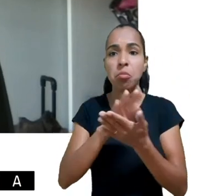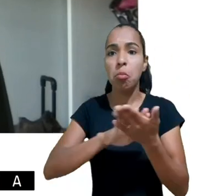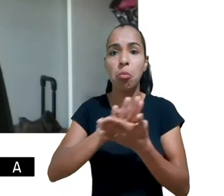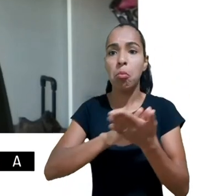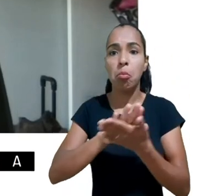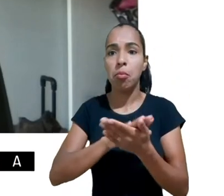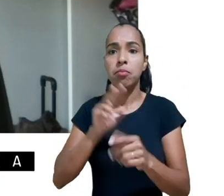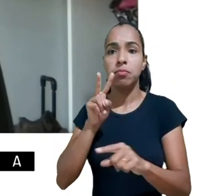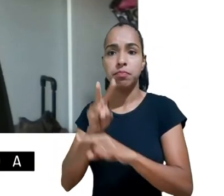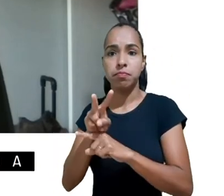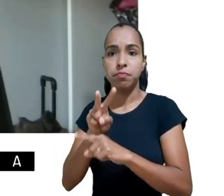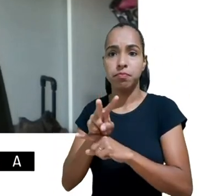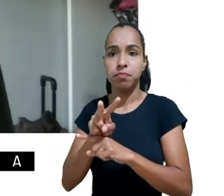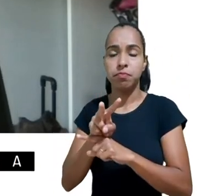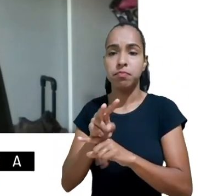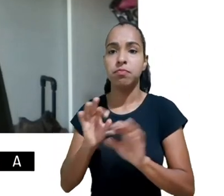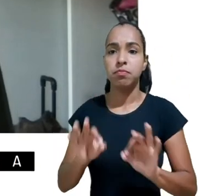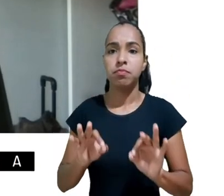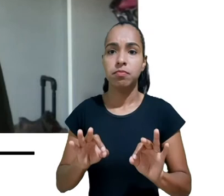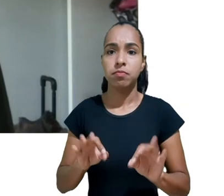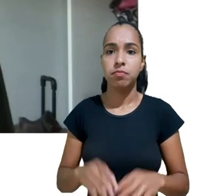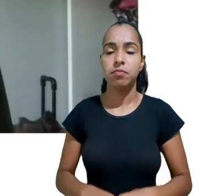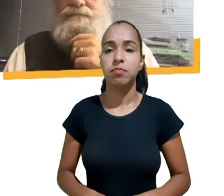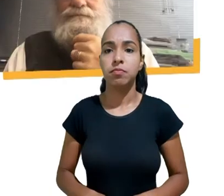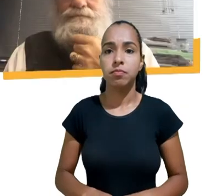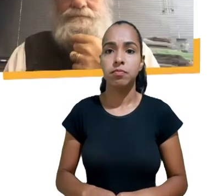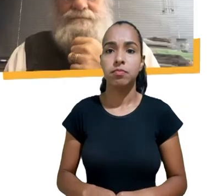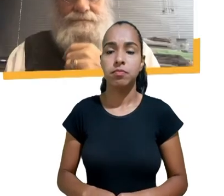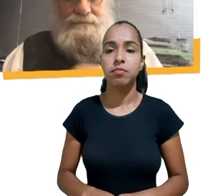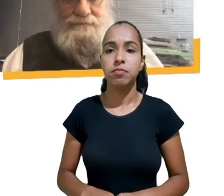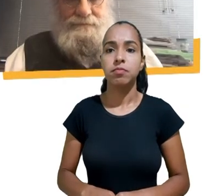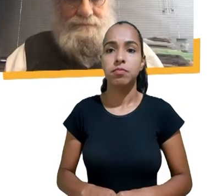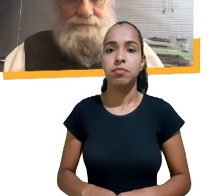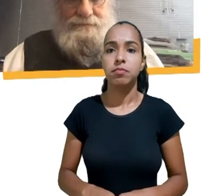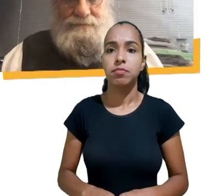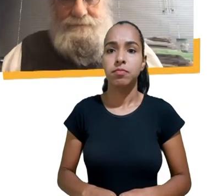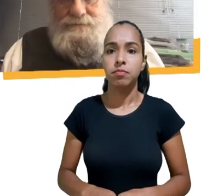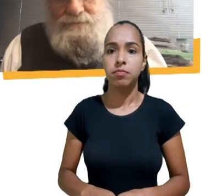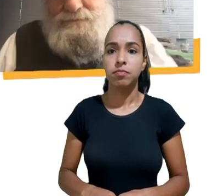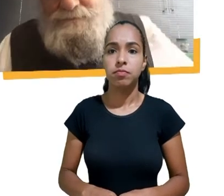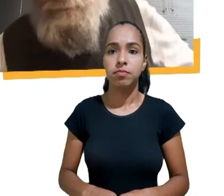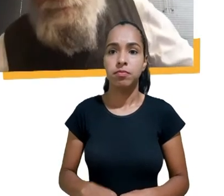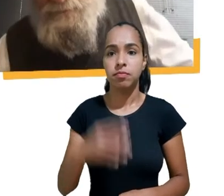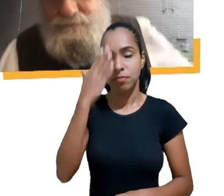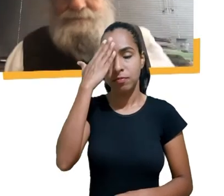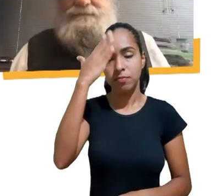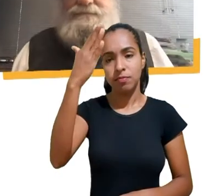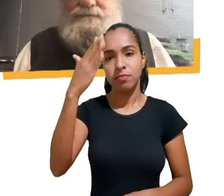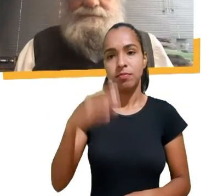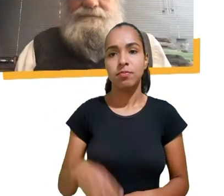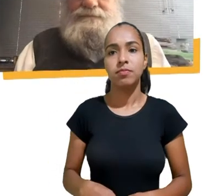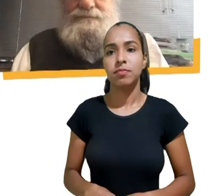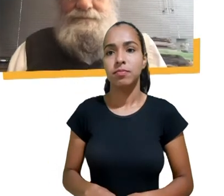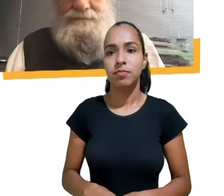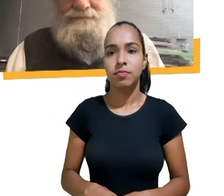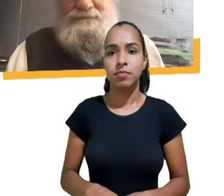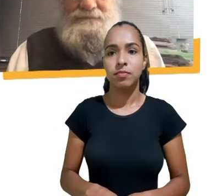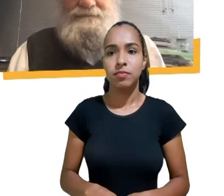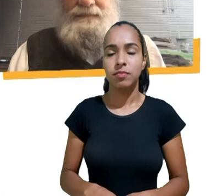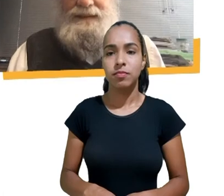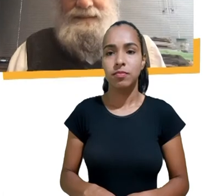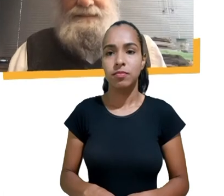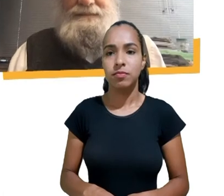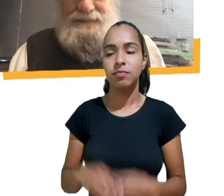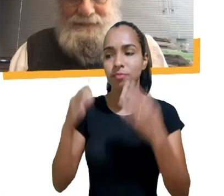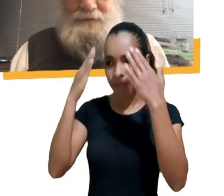interdisciplinares eu acho que eu vou encerrar com isso obrigada obrigada professor Demi por